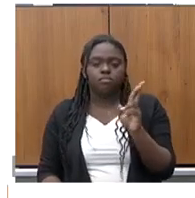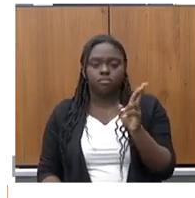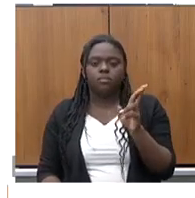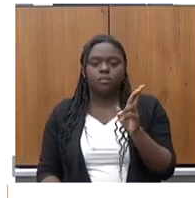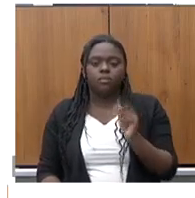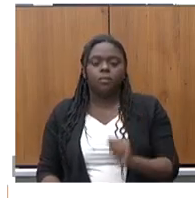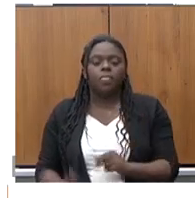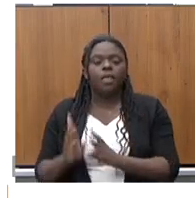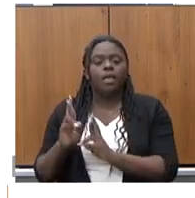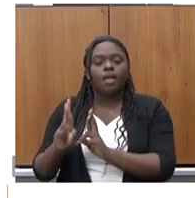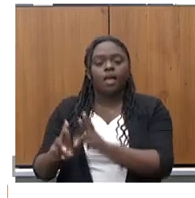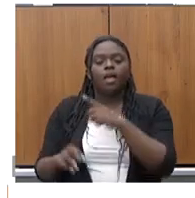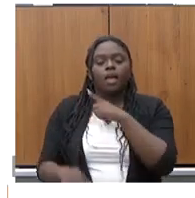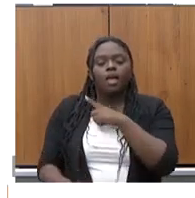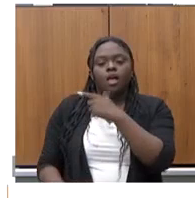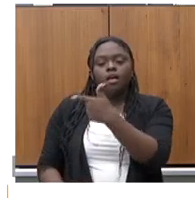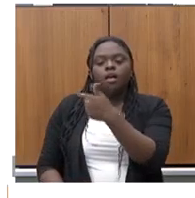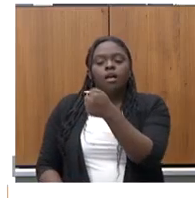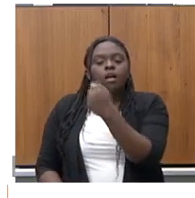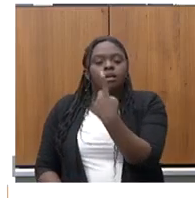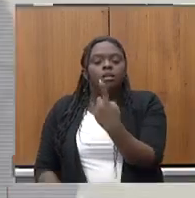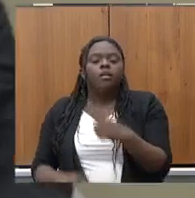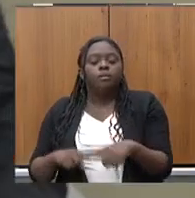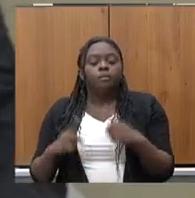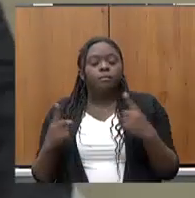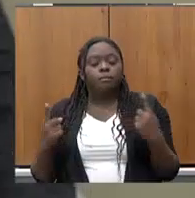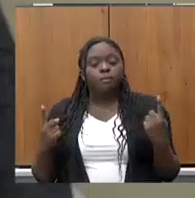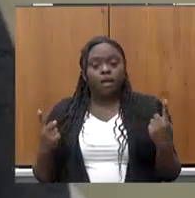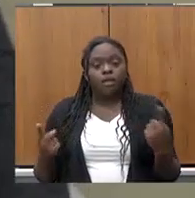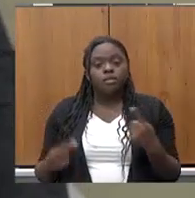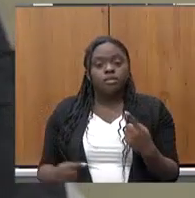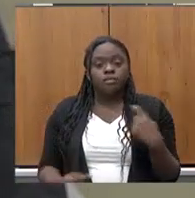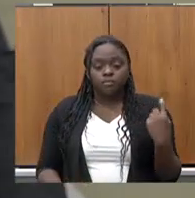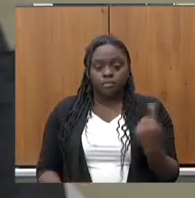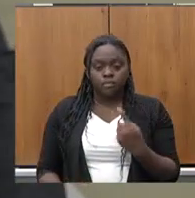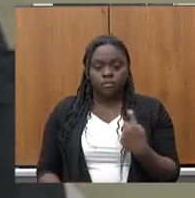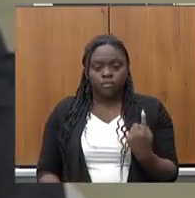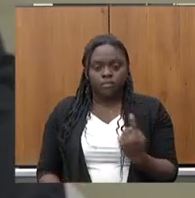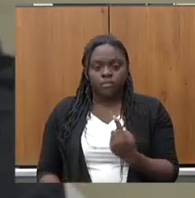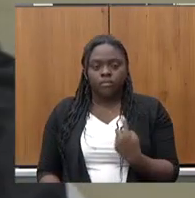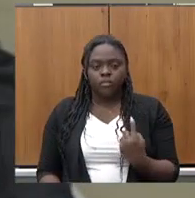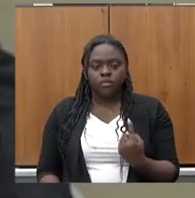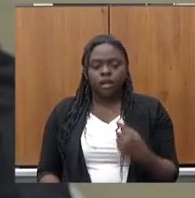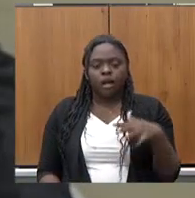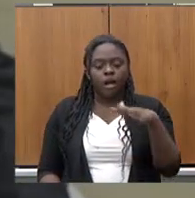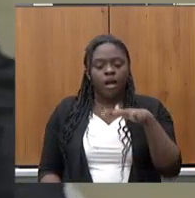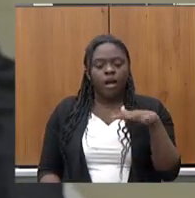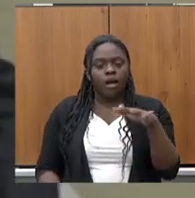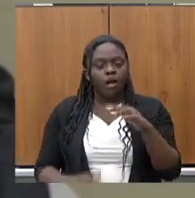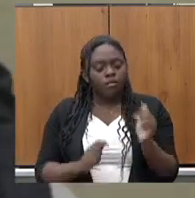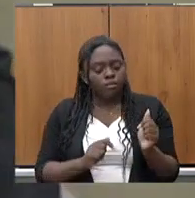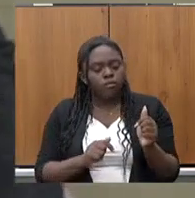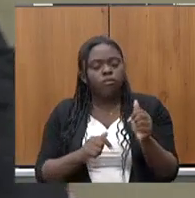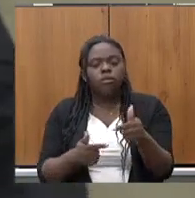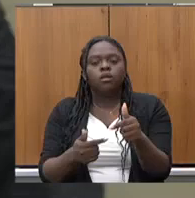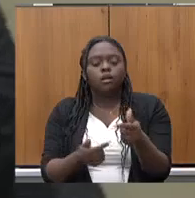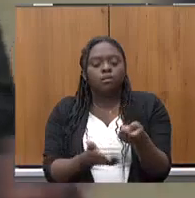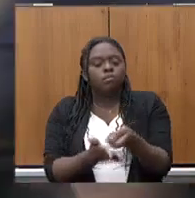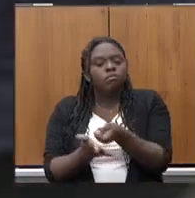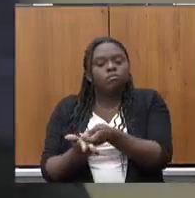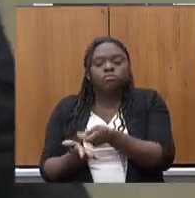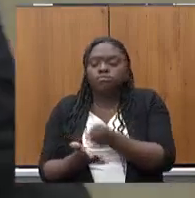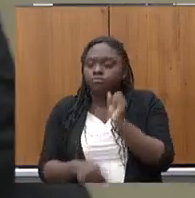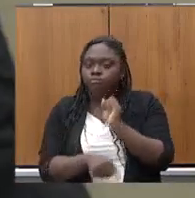está 271, mas nossa área de atração de investimentos não para